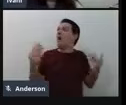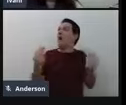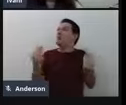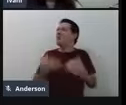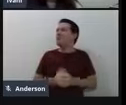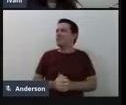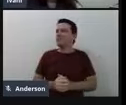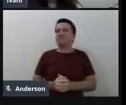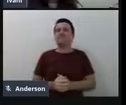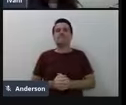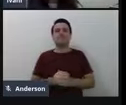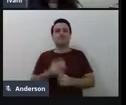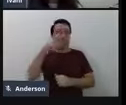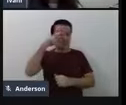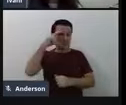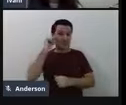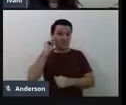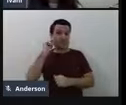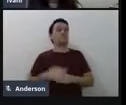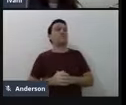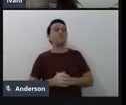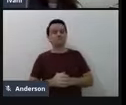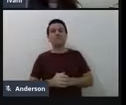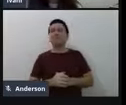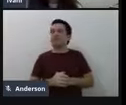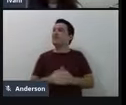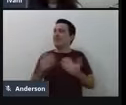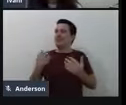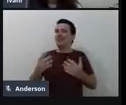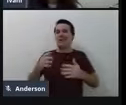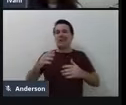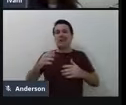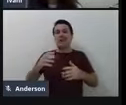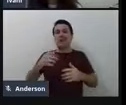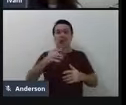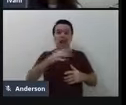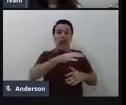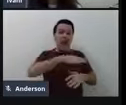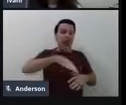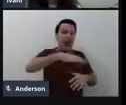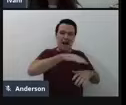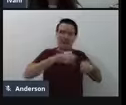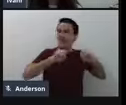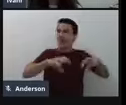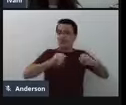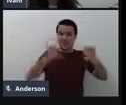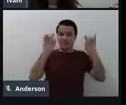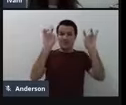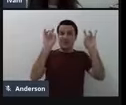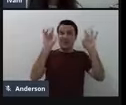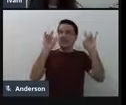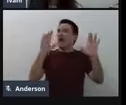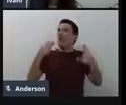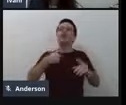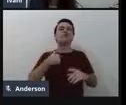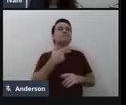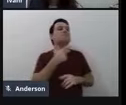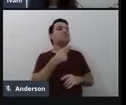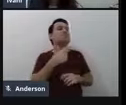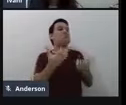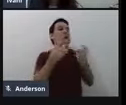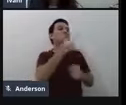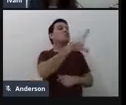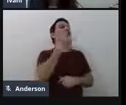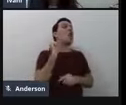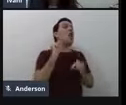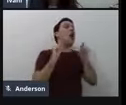É, Ju, a gente, né, quando a gente trabalha na área da educação especial, a gente não escolhe, né, a não ser que você esteja